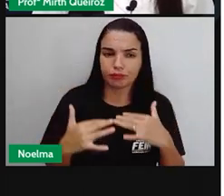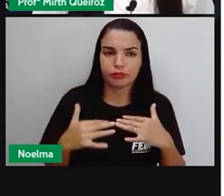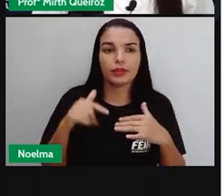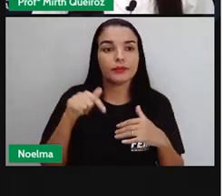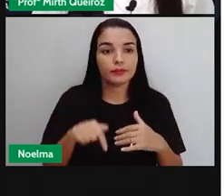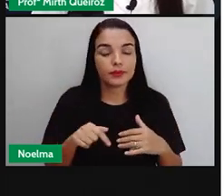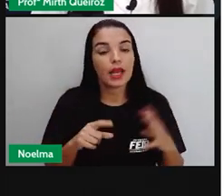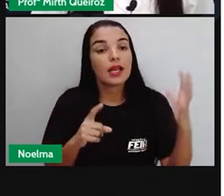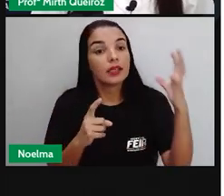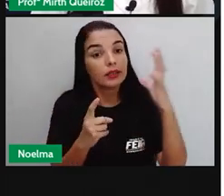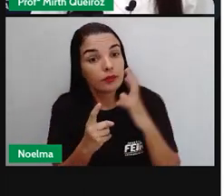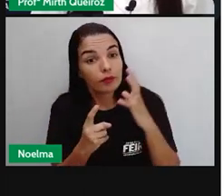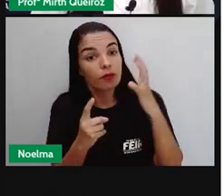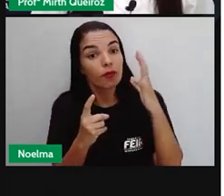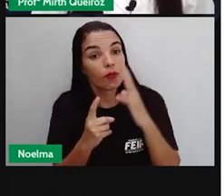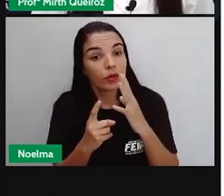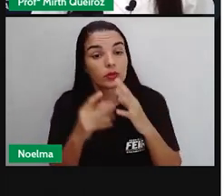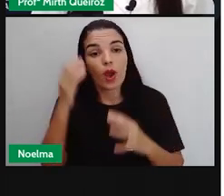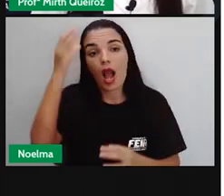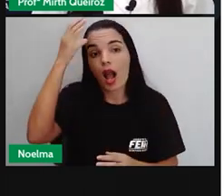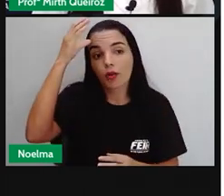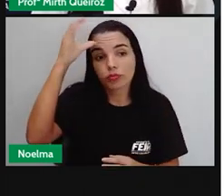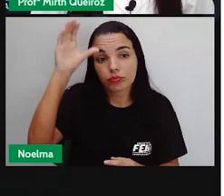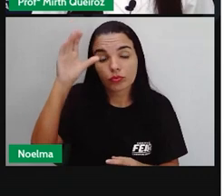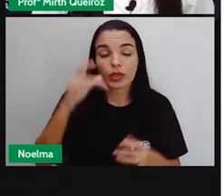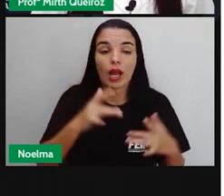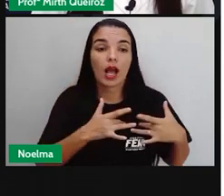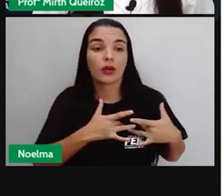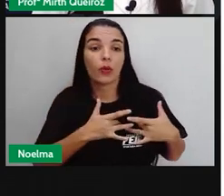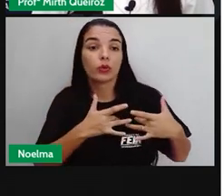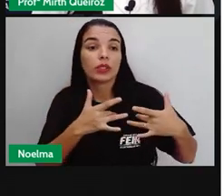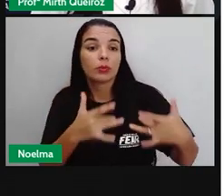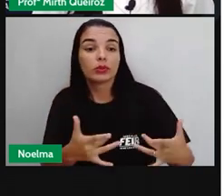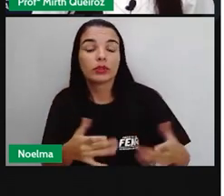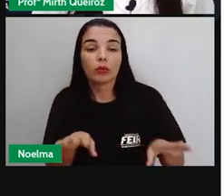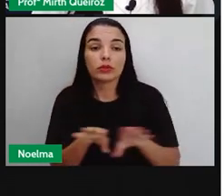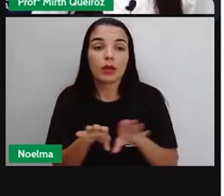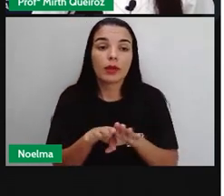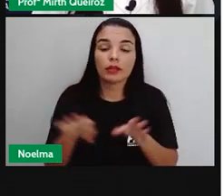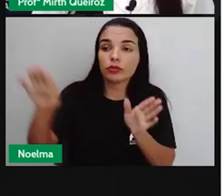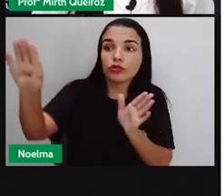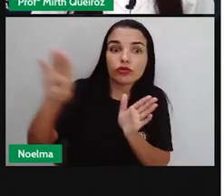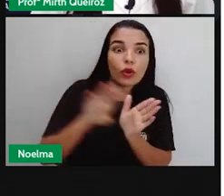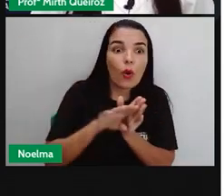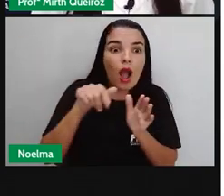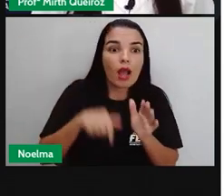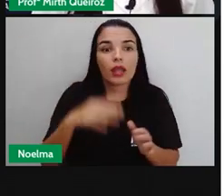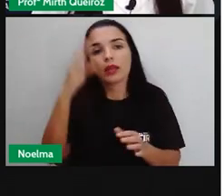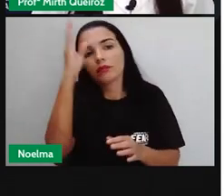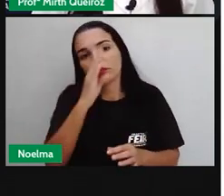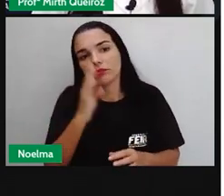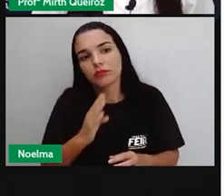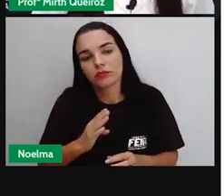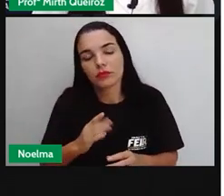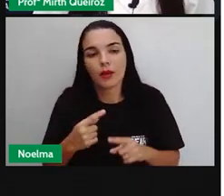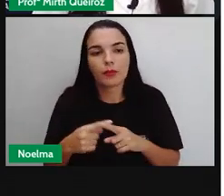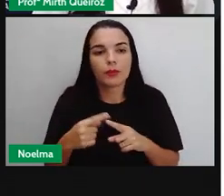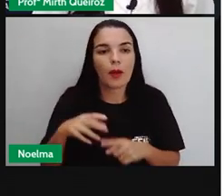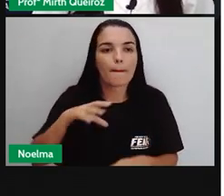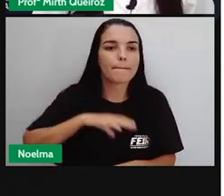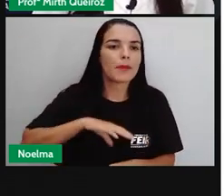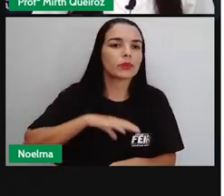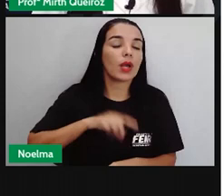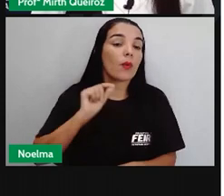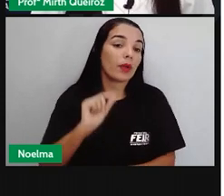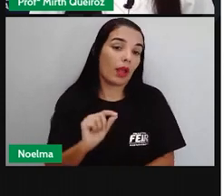desses países, falando sobre as contribuições que eles trouxeram para o nosso país. Onde os portugueses, dos